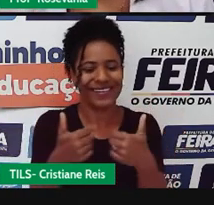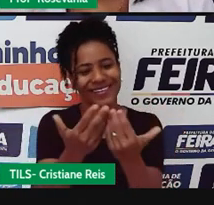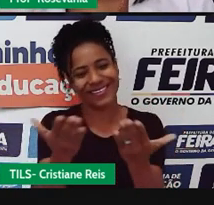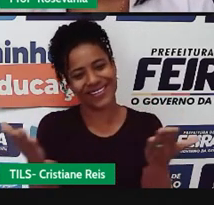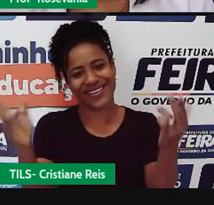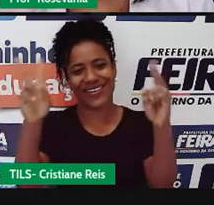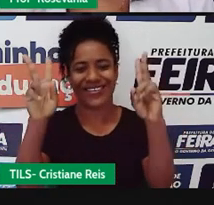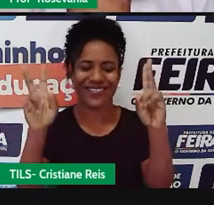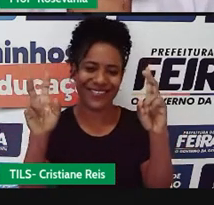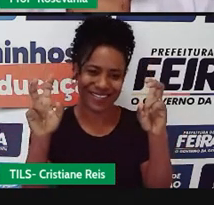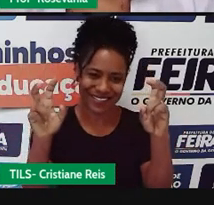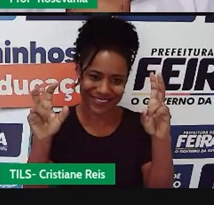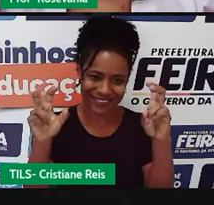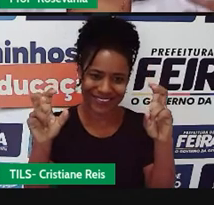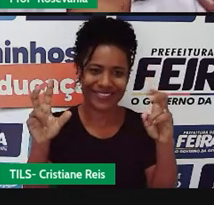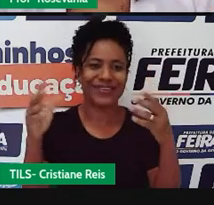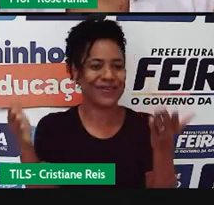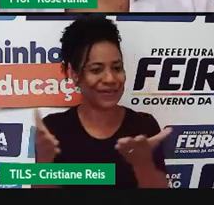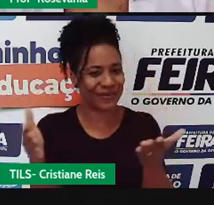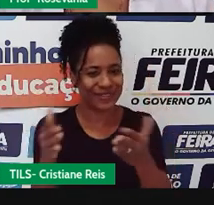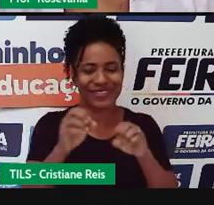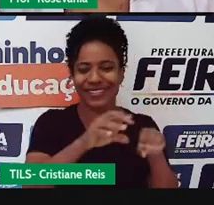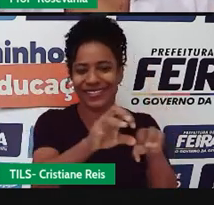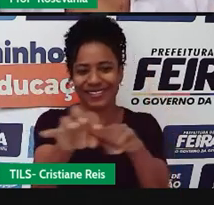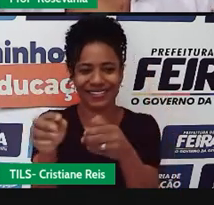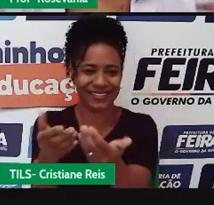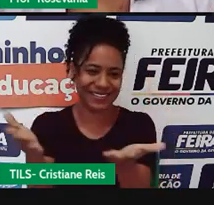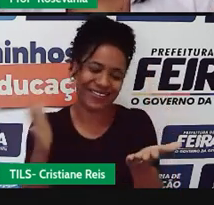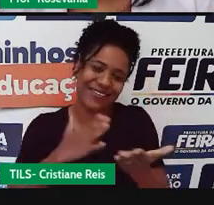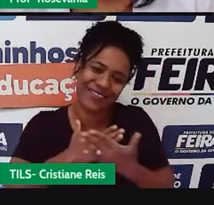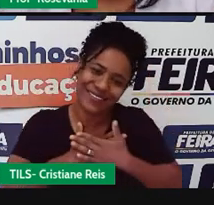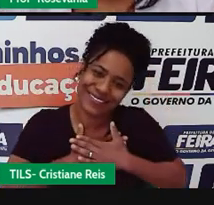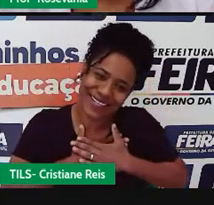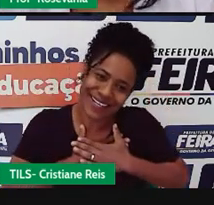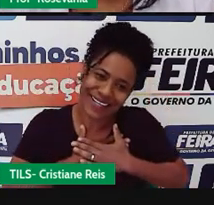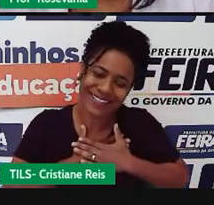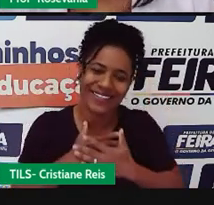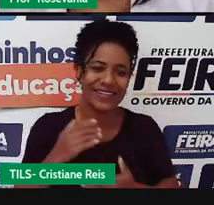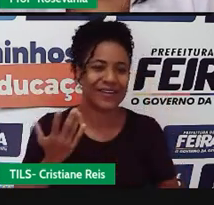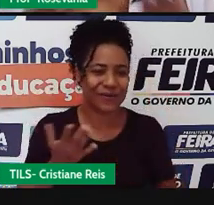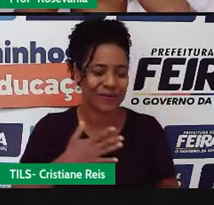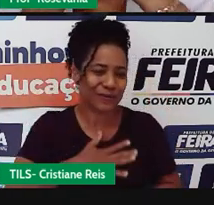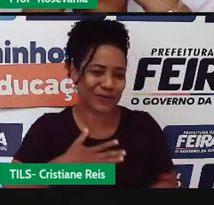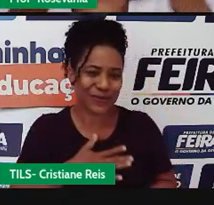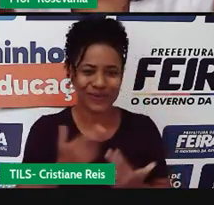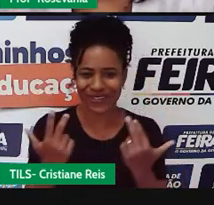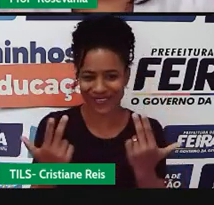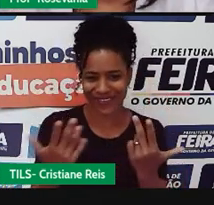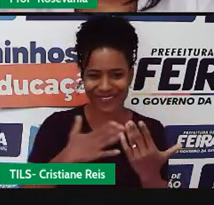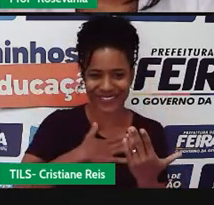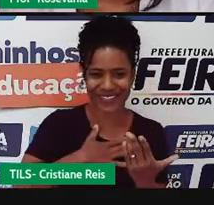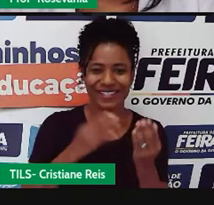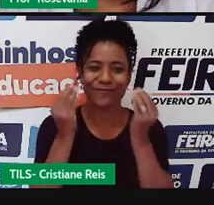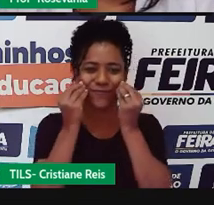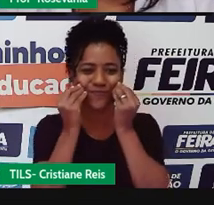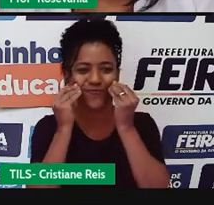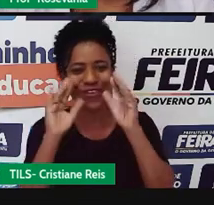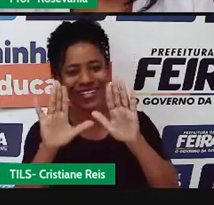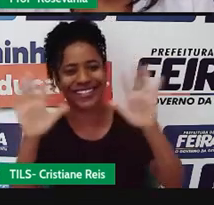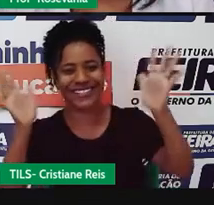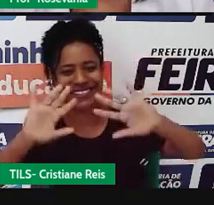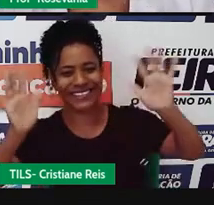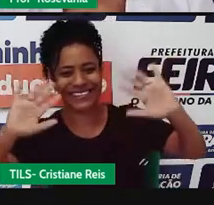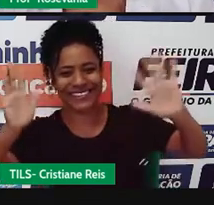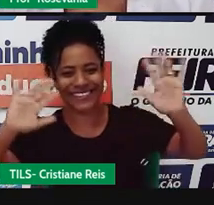vocês tenham gostado, espero que vocês, né, tenham curtido a aula assim como eu curti, e um beijo para vocês e até a nossa